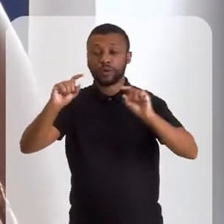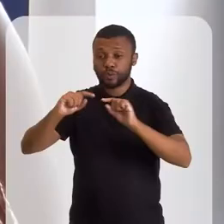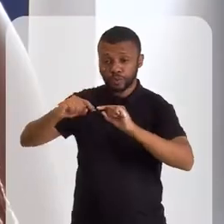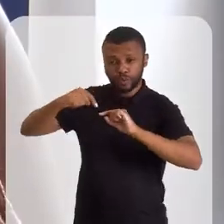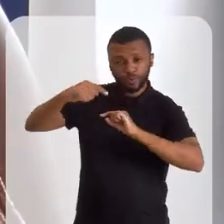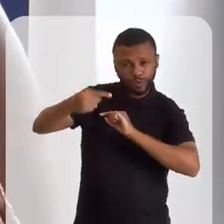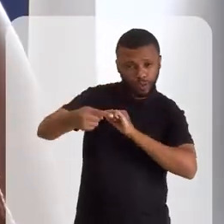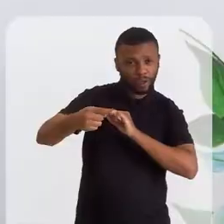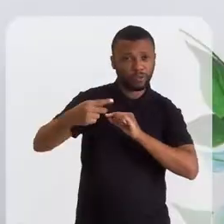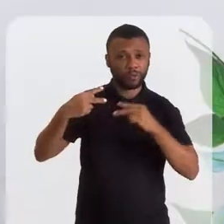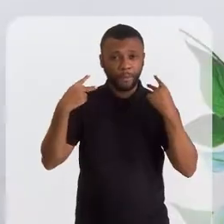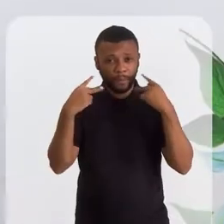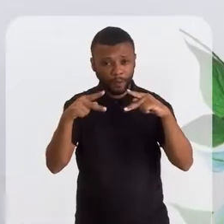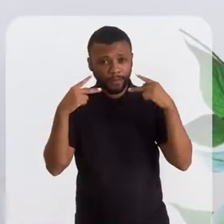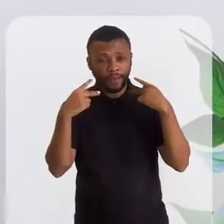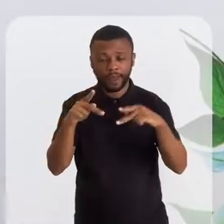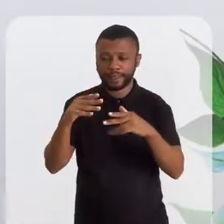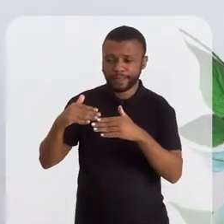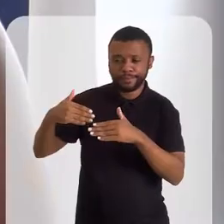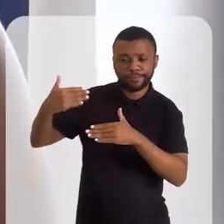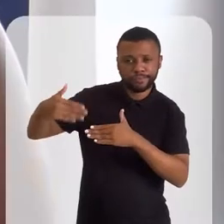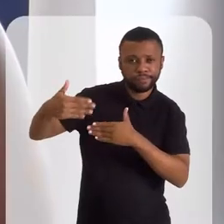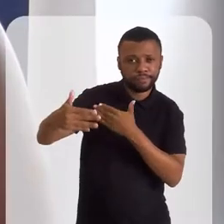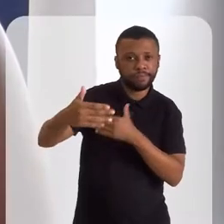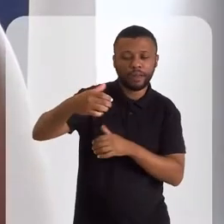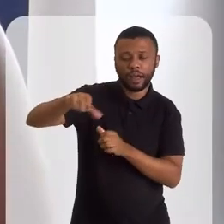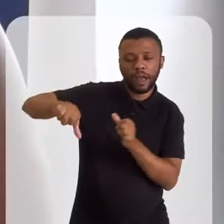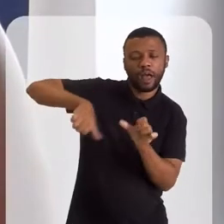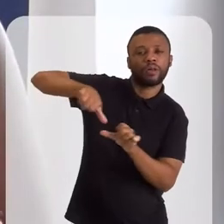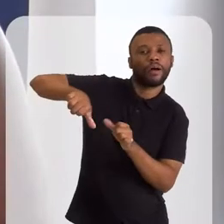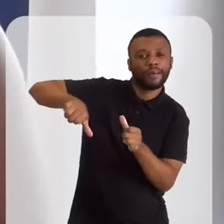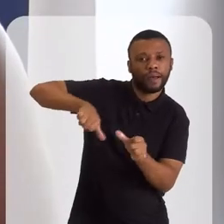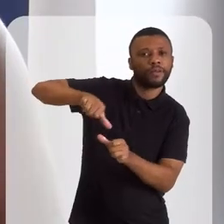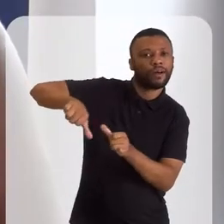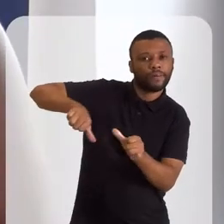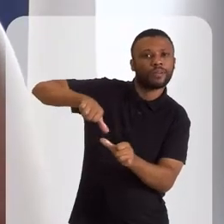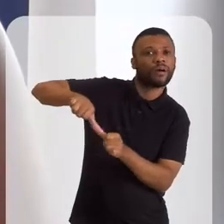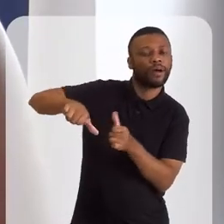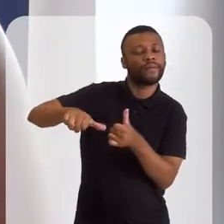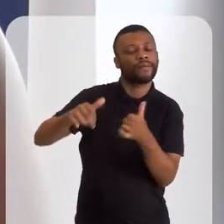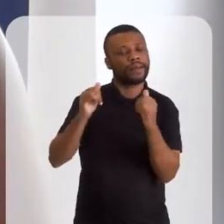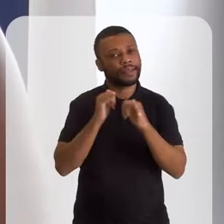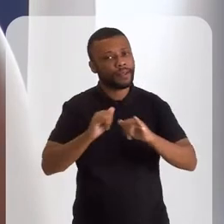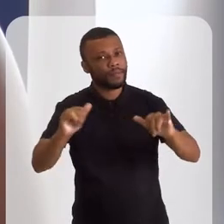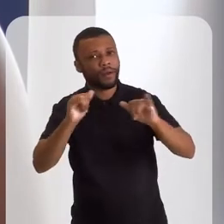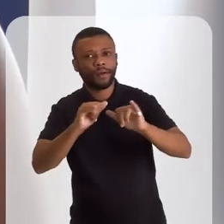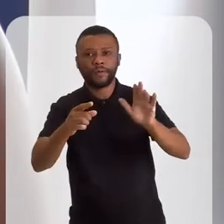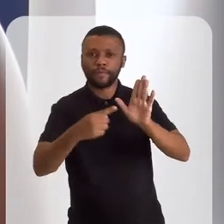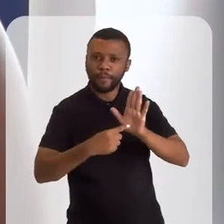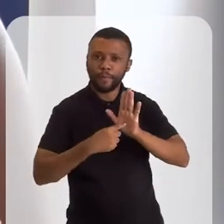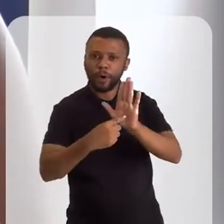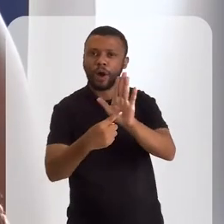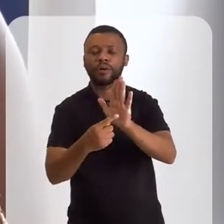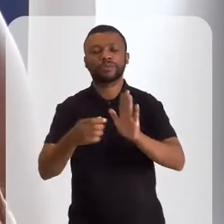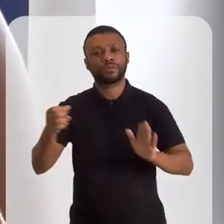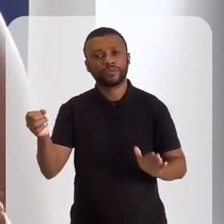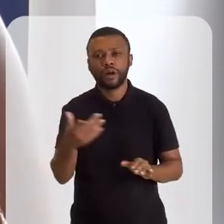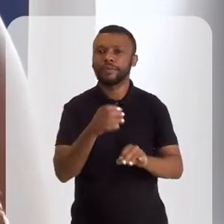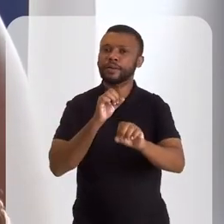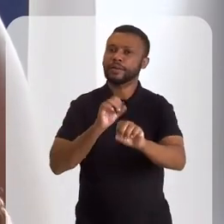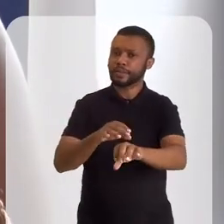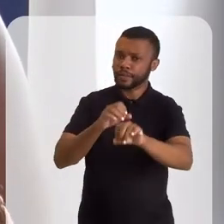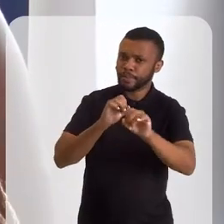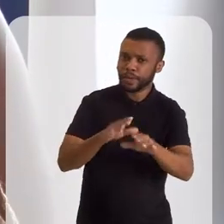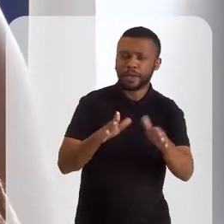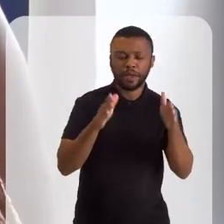vieram e que já vieram, a gente acredita assim, renovam essa palavra que foi revelada, trazendo novos